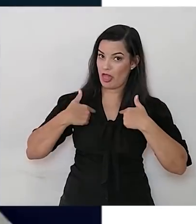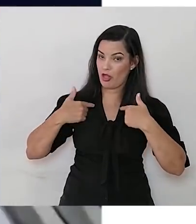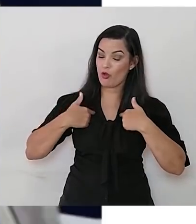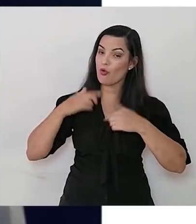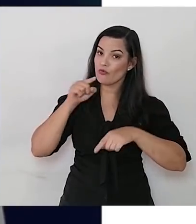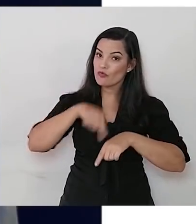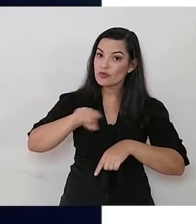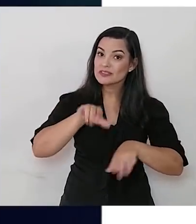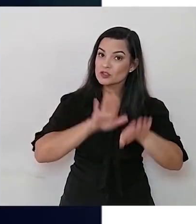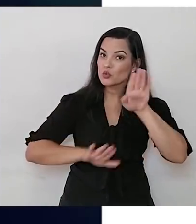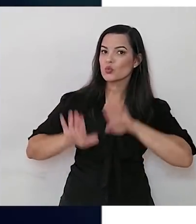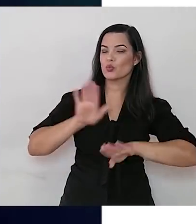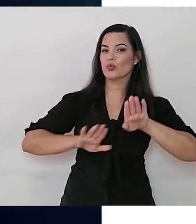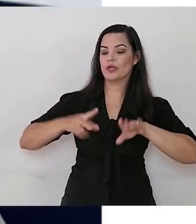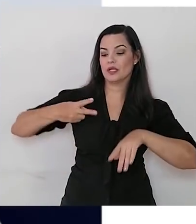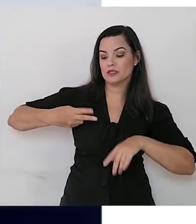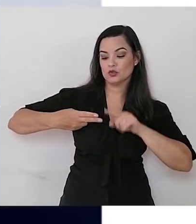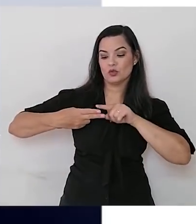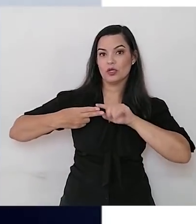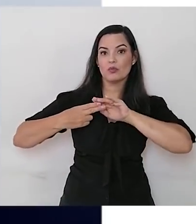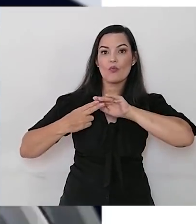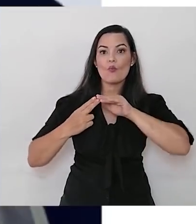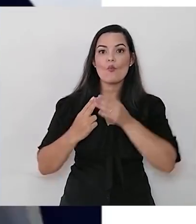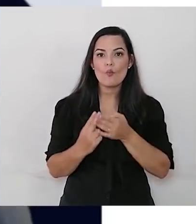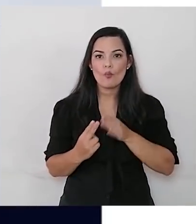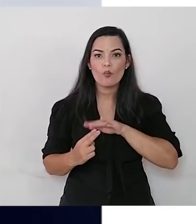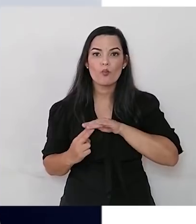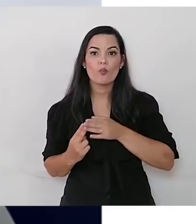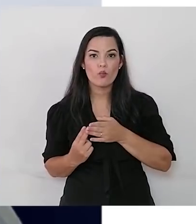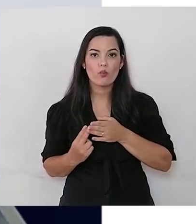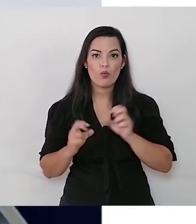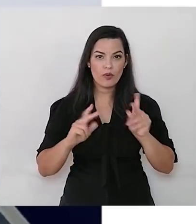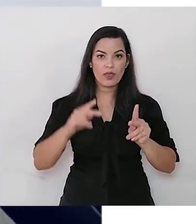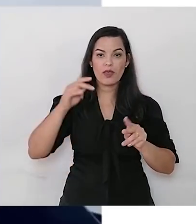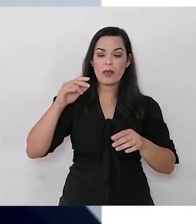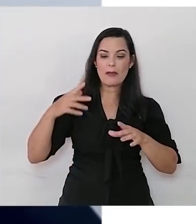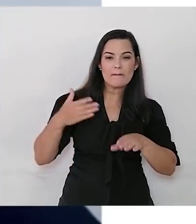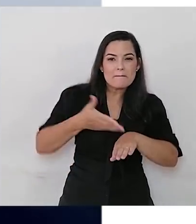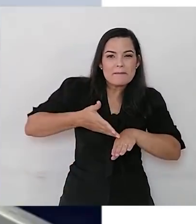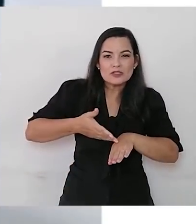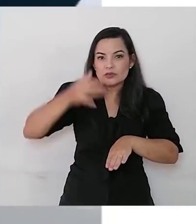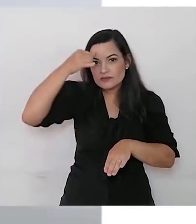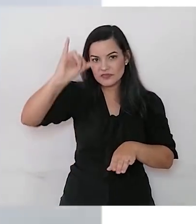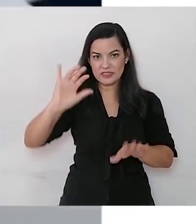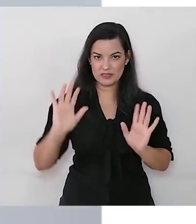muito cuidado e usarem uma tesoura sem ponta. Tudo bem? Pra vocês não se machucarem.